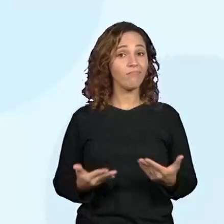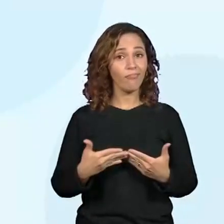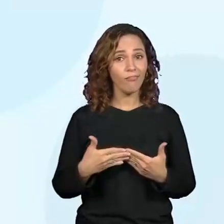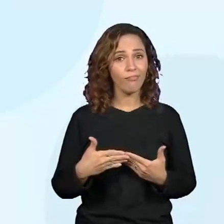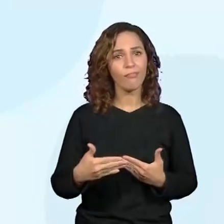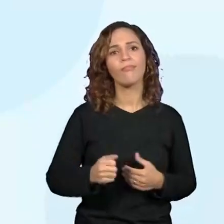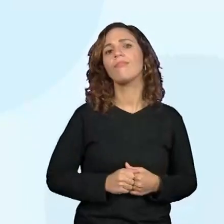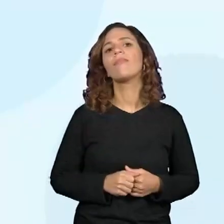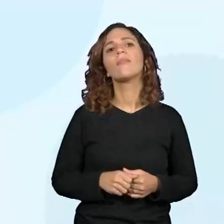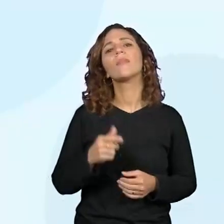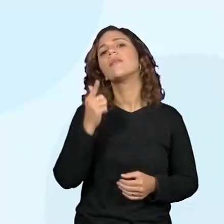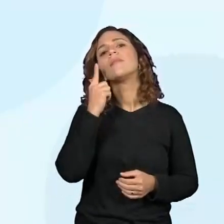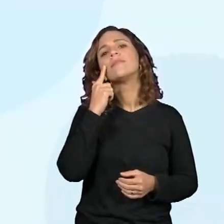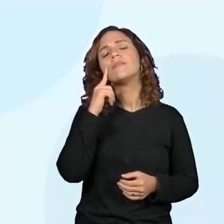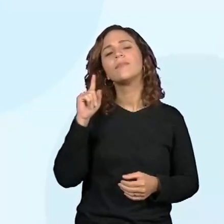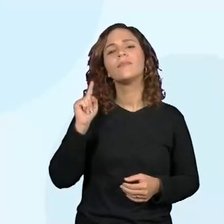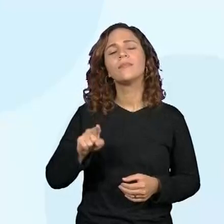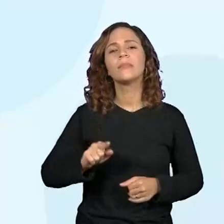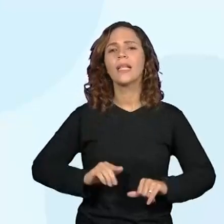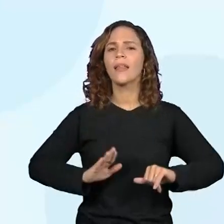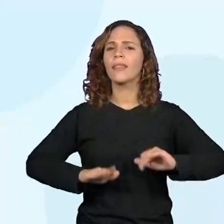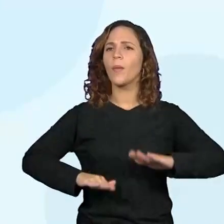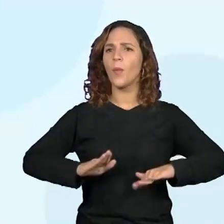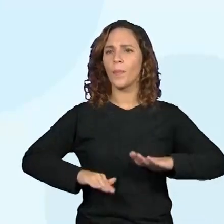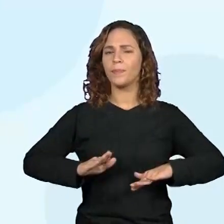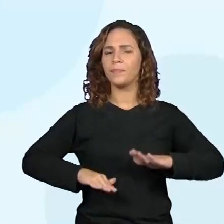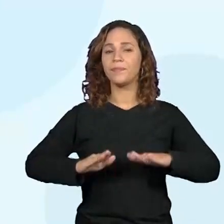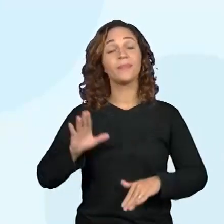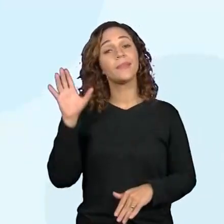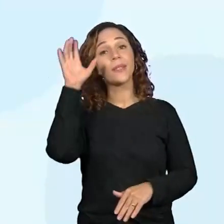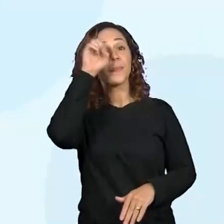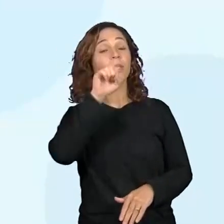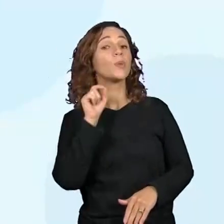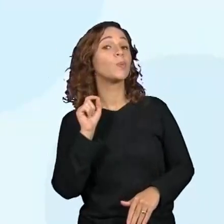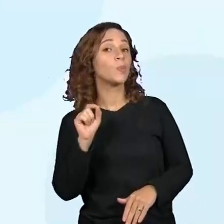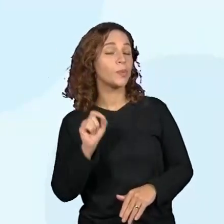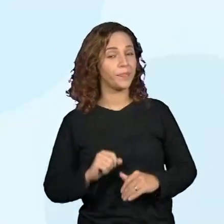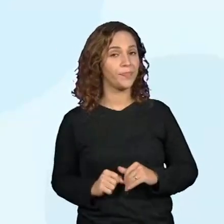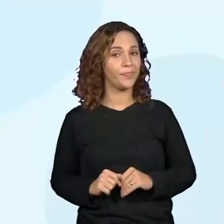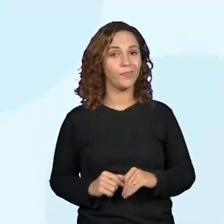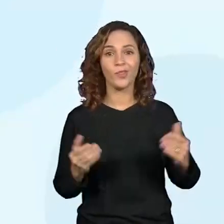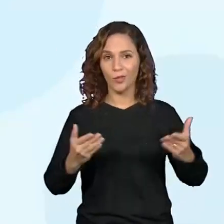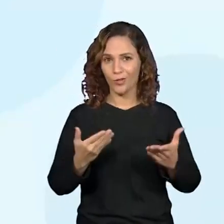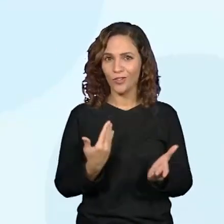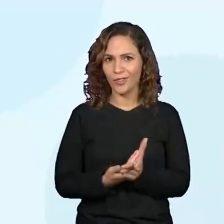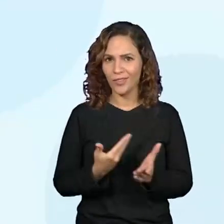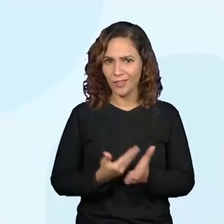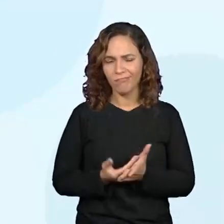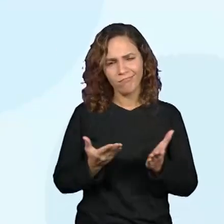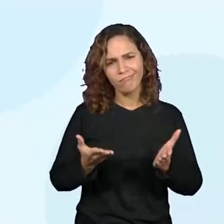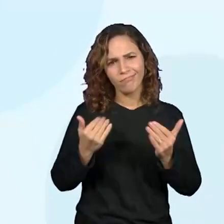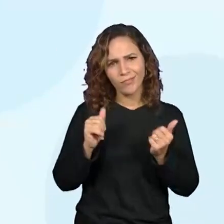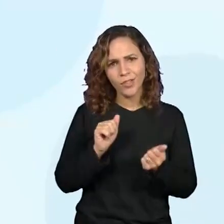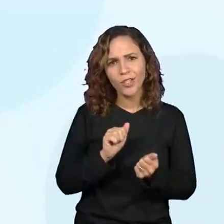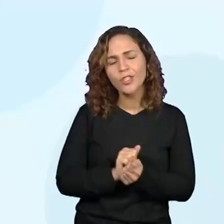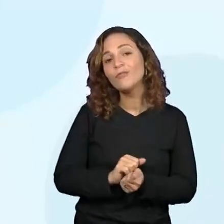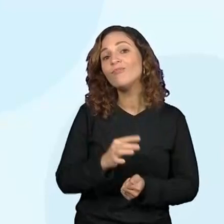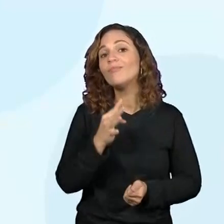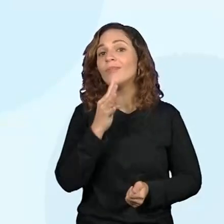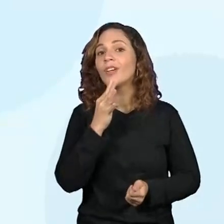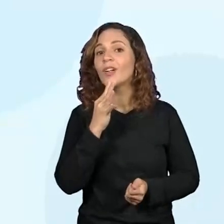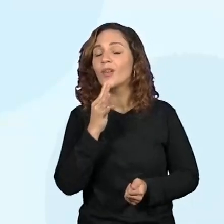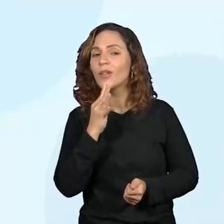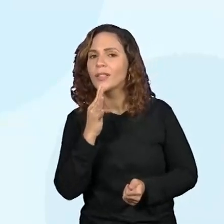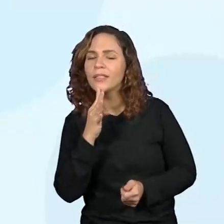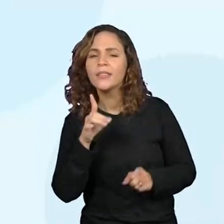tambor. Mas o que vamos aprender? Nesta aula, vamos conhecer e compreender um conto